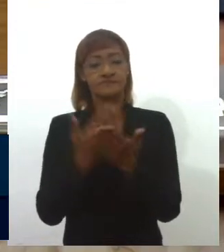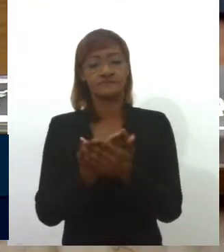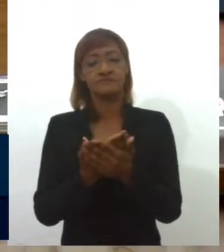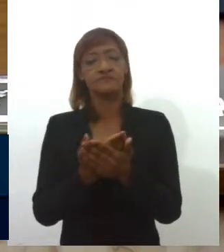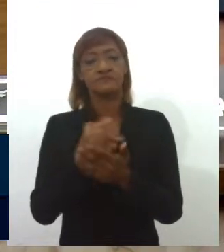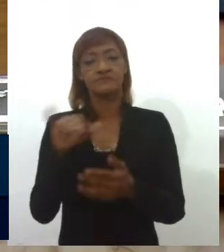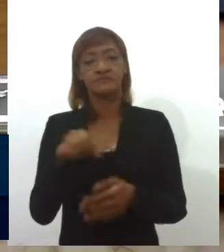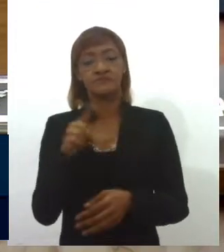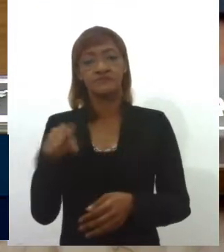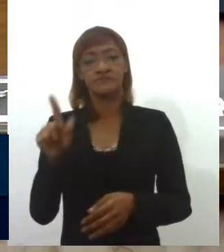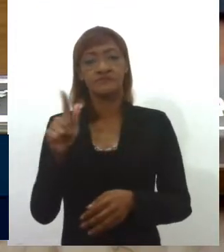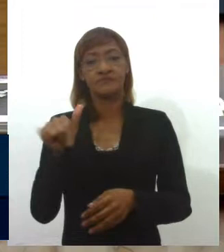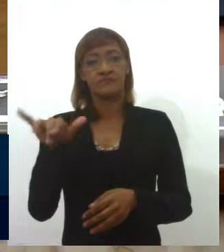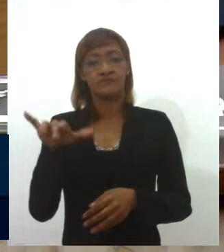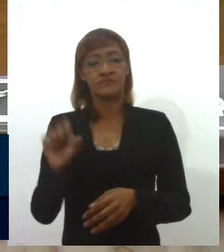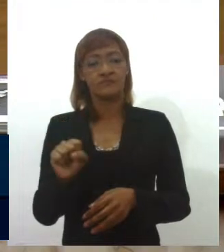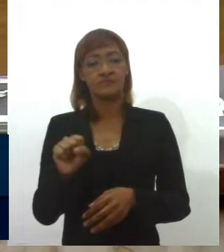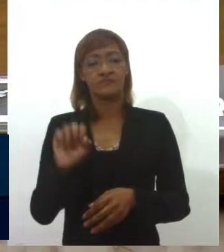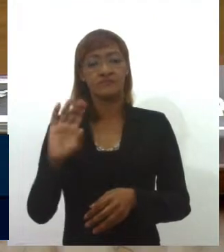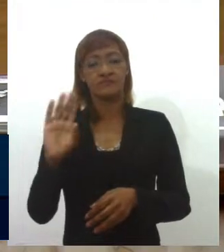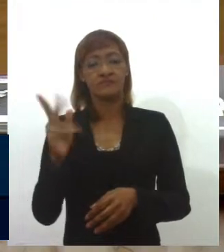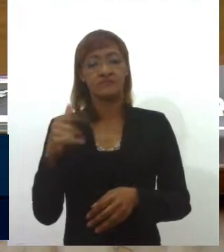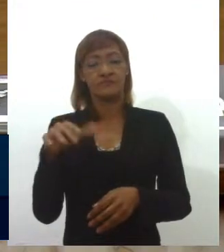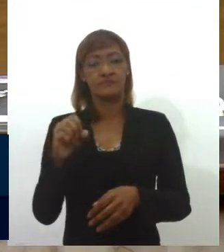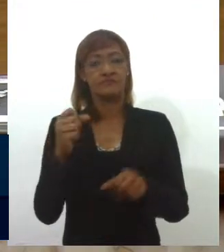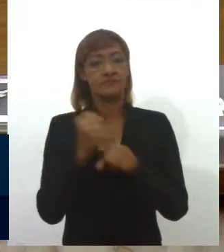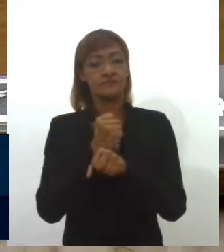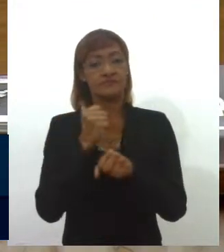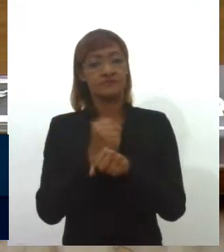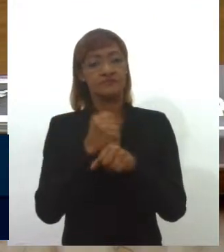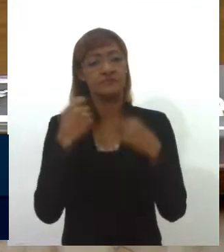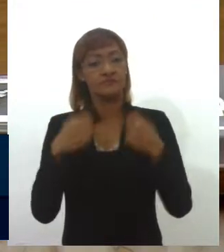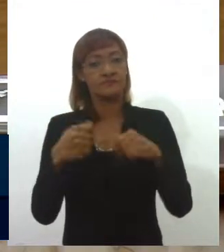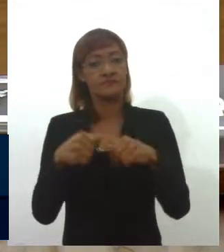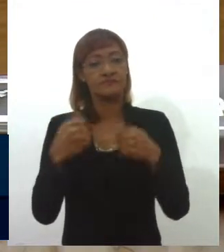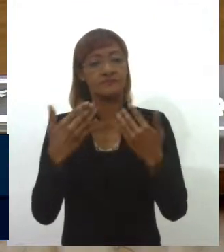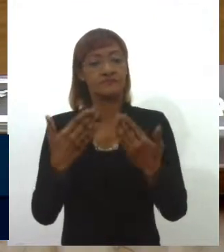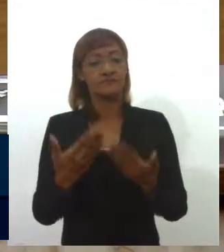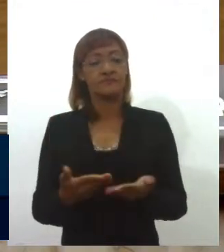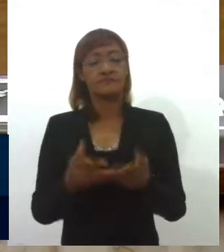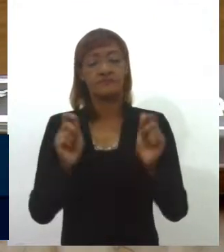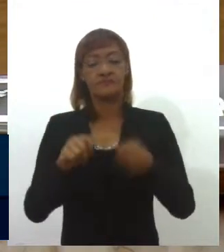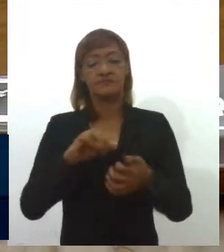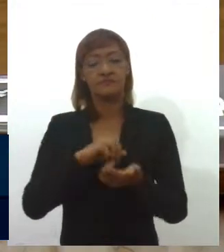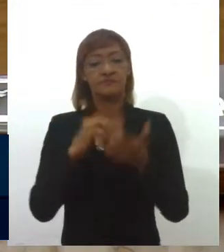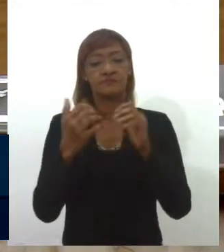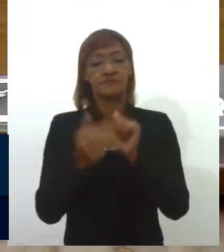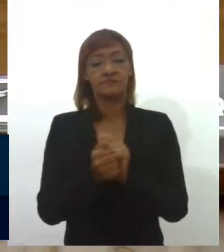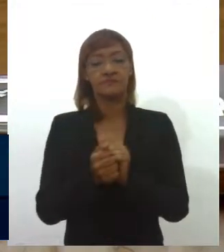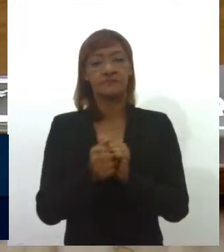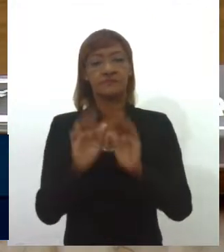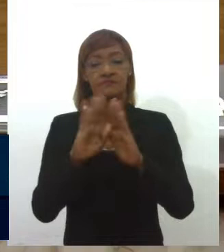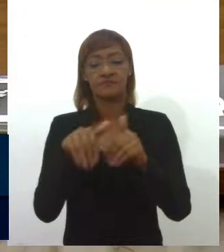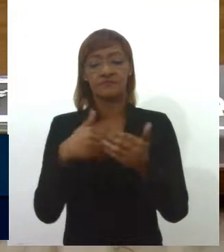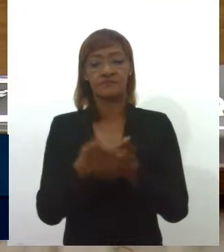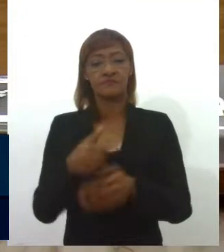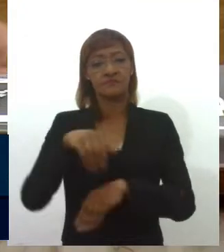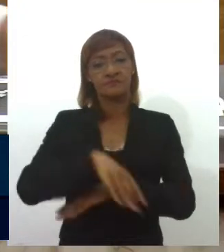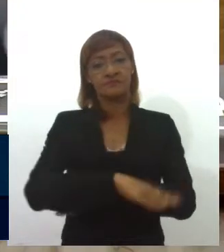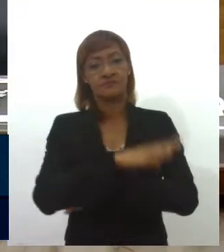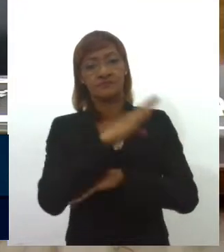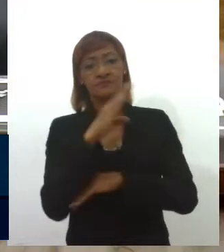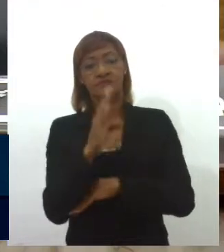Carvalho, adaptando-a para receber a implementação da escola em tempo integral, no município de